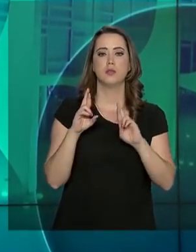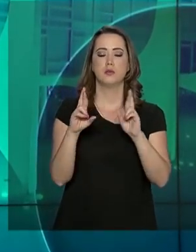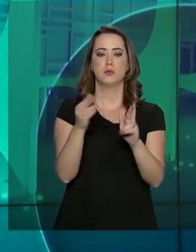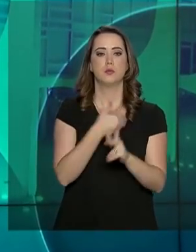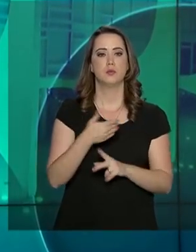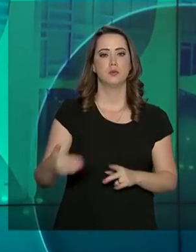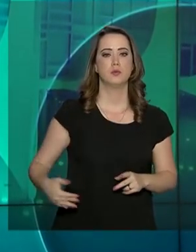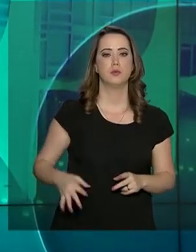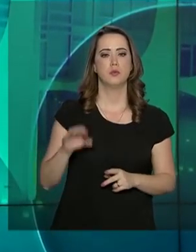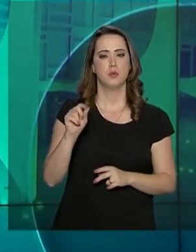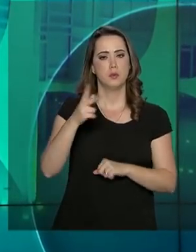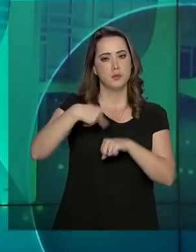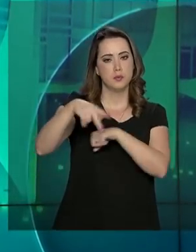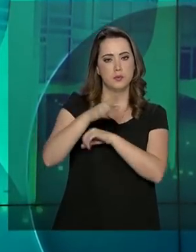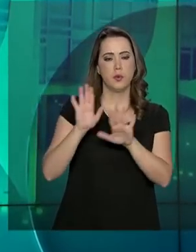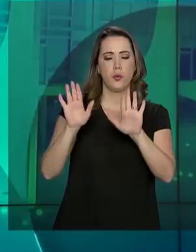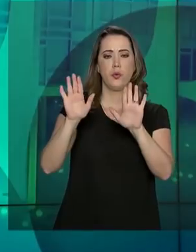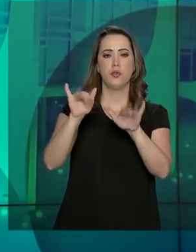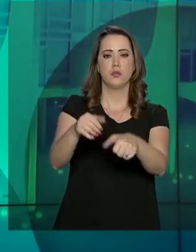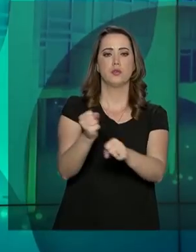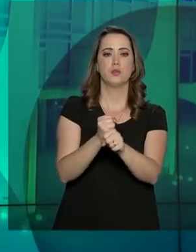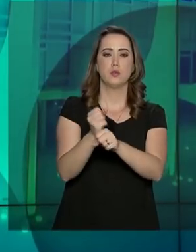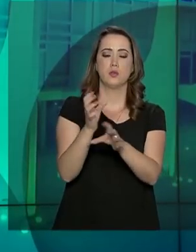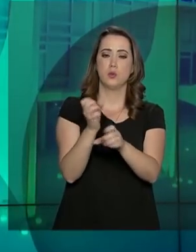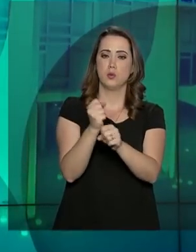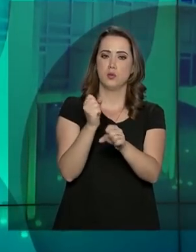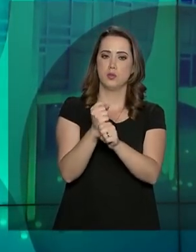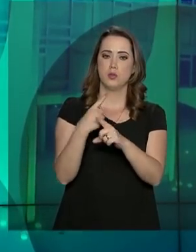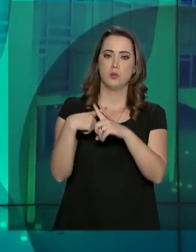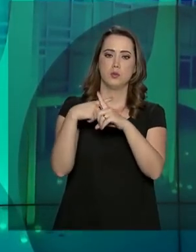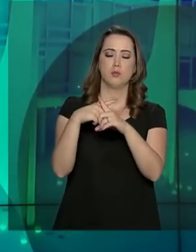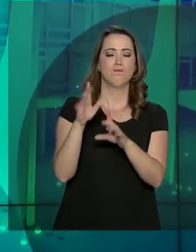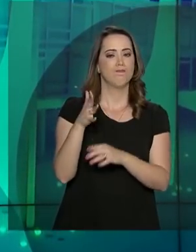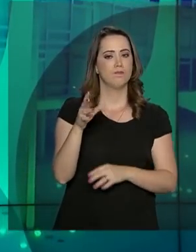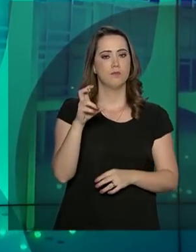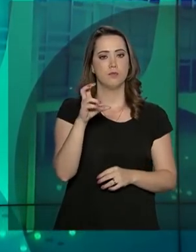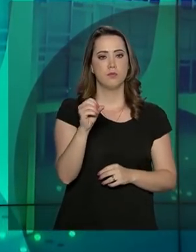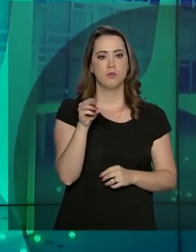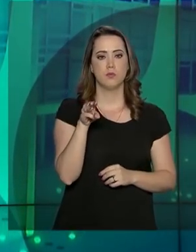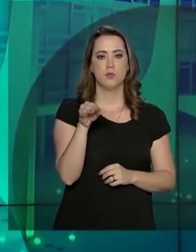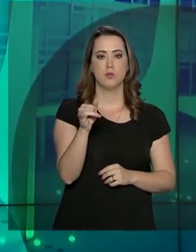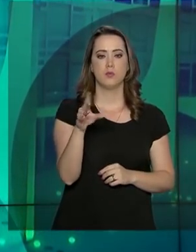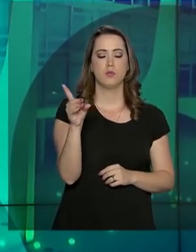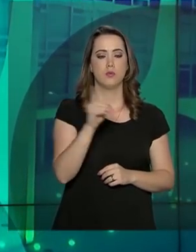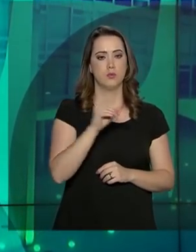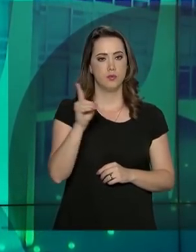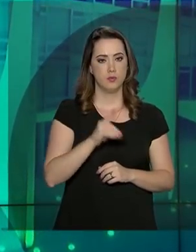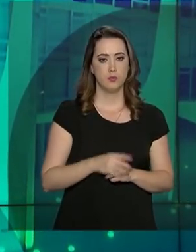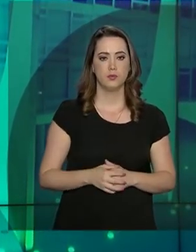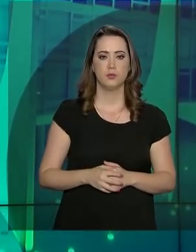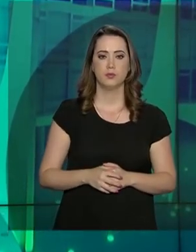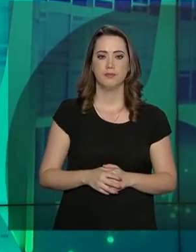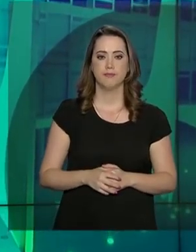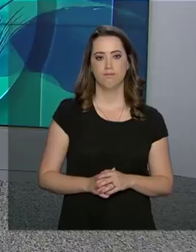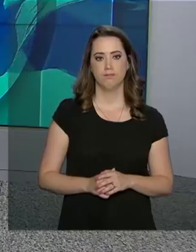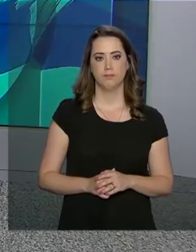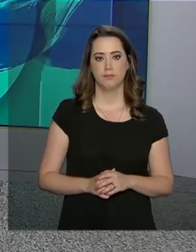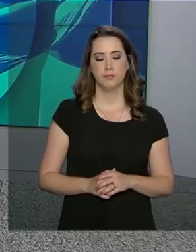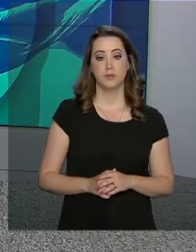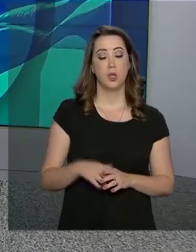expectativa do governo é de que o país encerre o ano com saldo positivo de cerca de 50 bilhões de dólares.